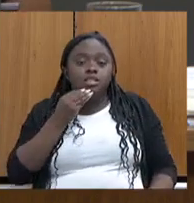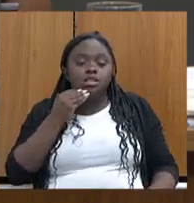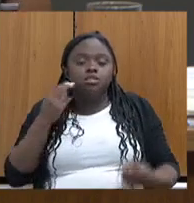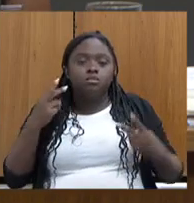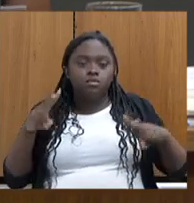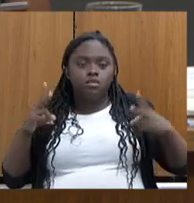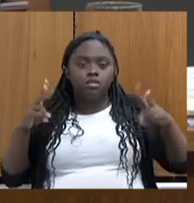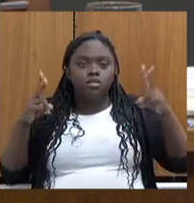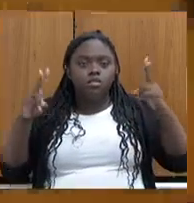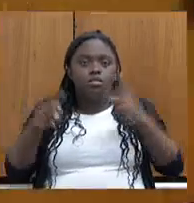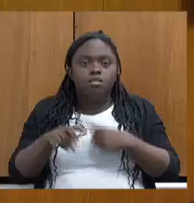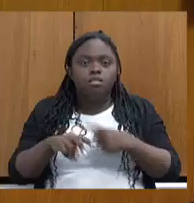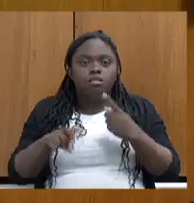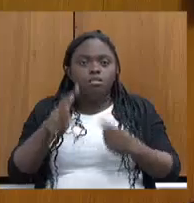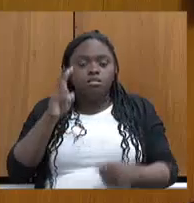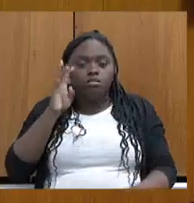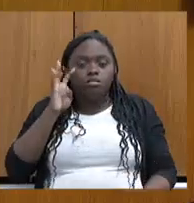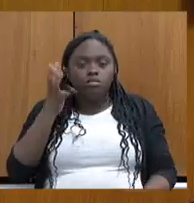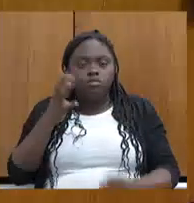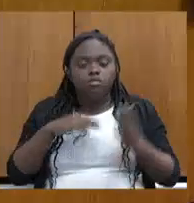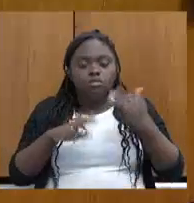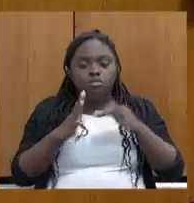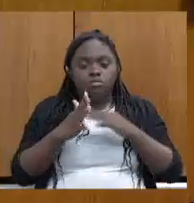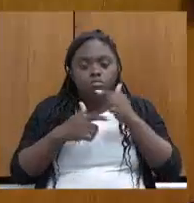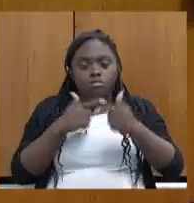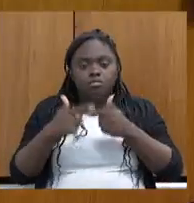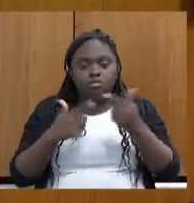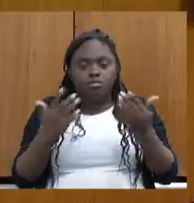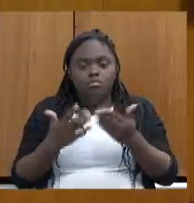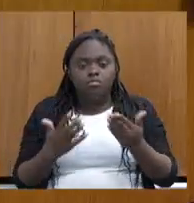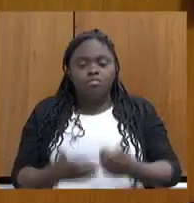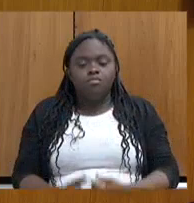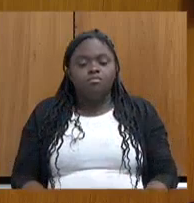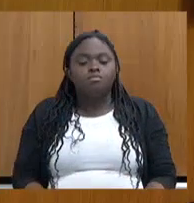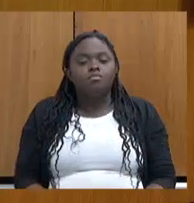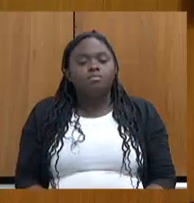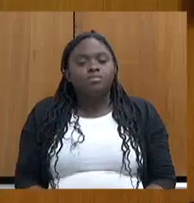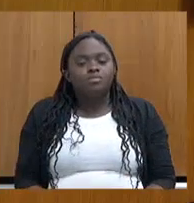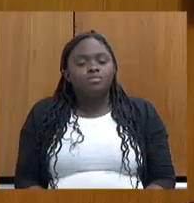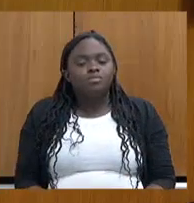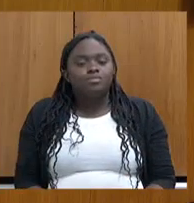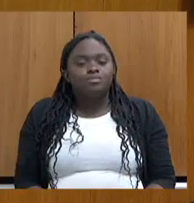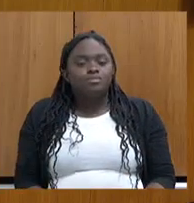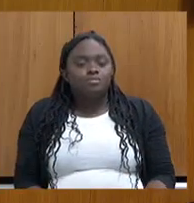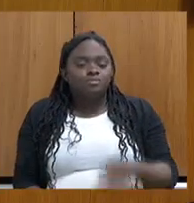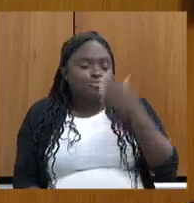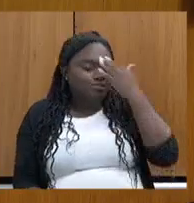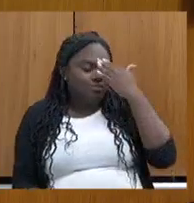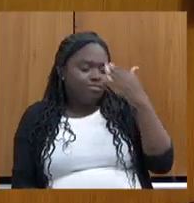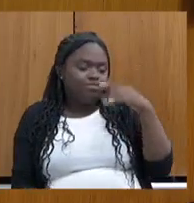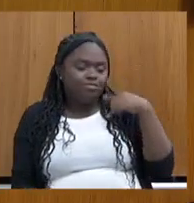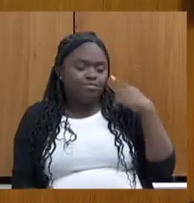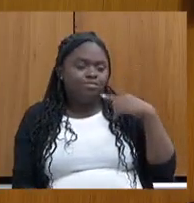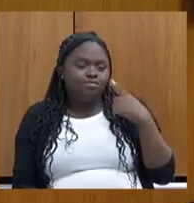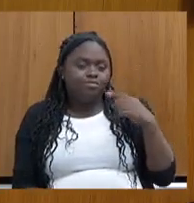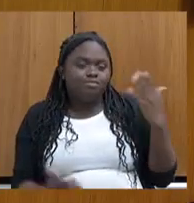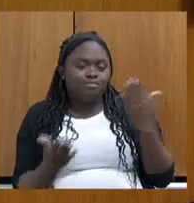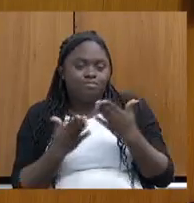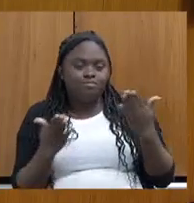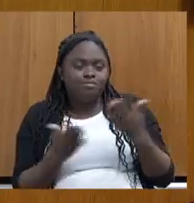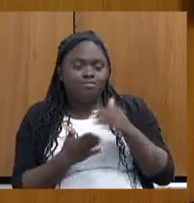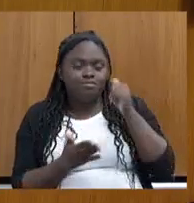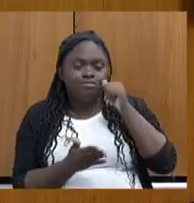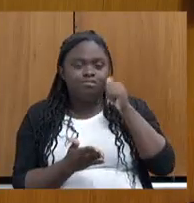conclusão de todos os trabalhos aqui hoje. Muito obrigada. Obrigada, deputado. Com a palavra a